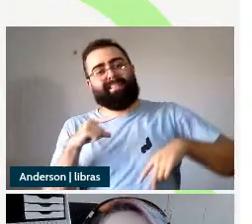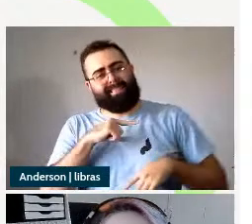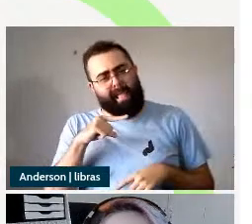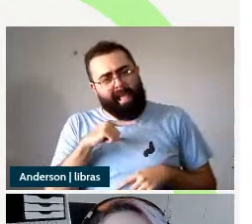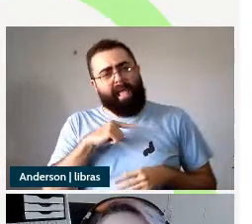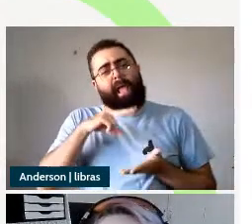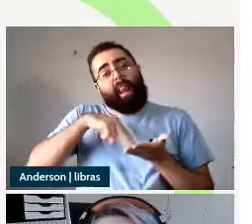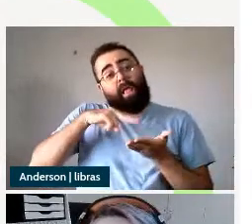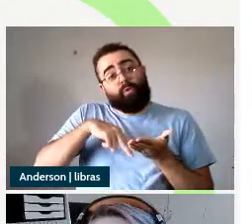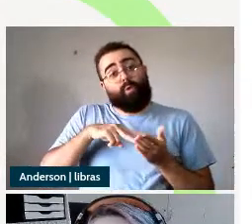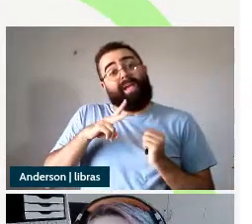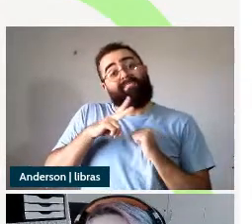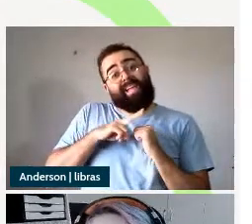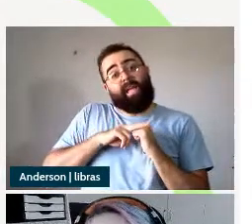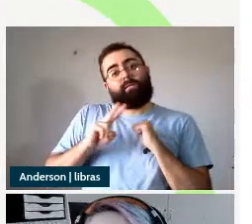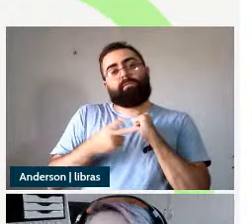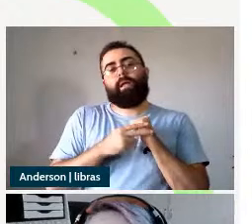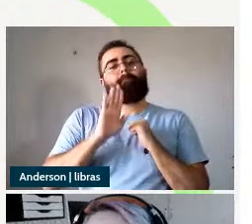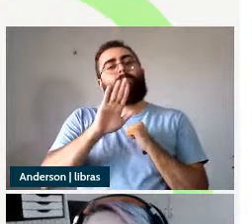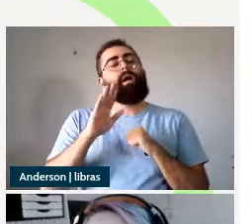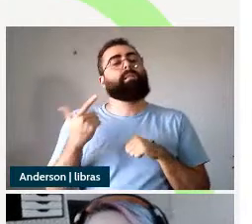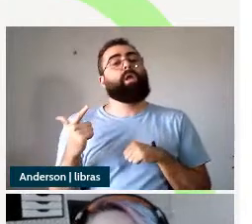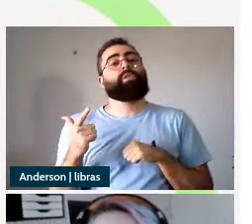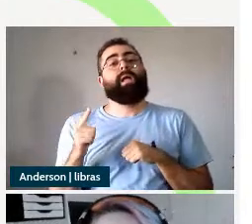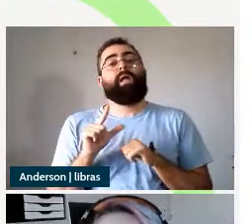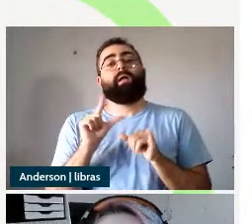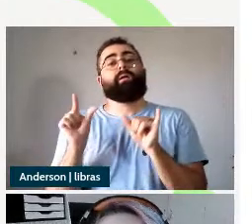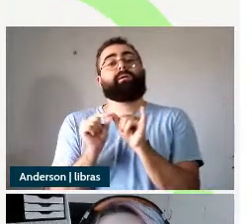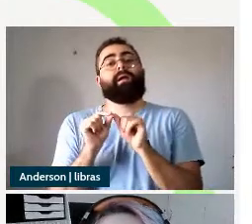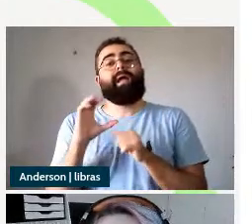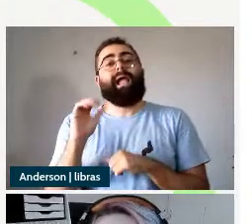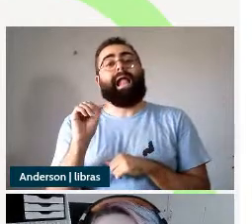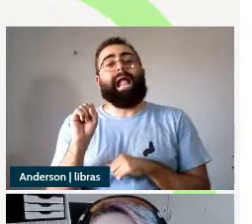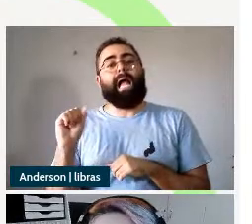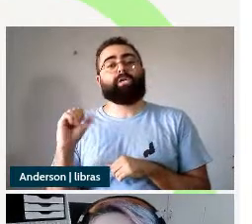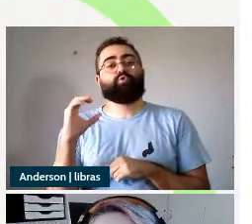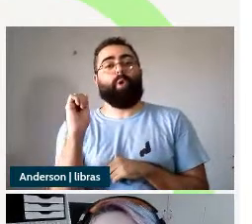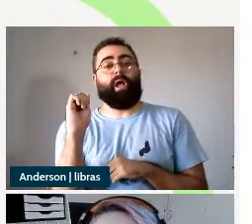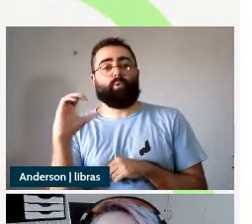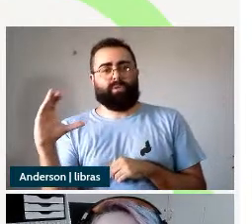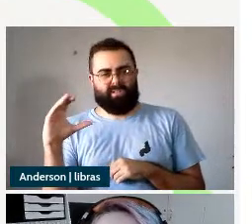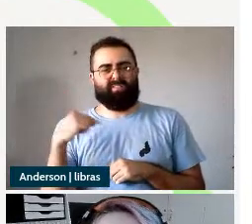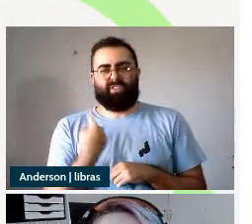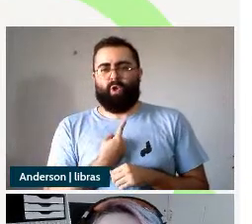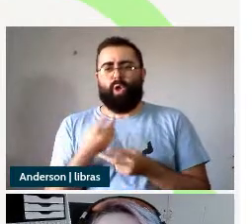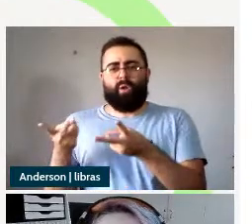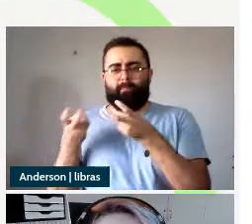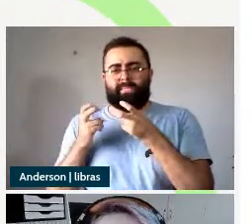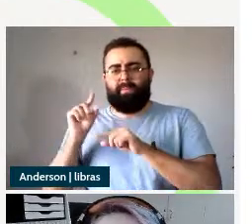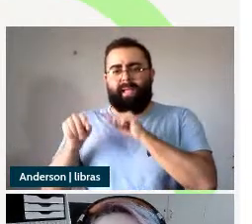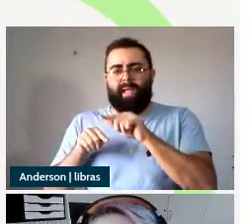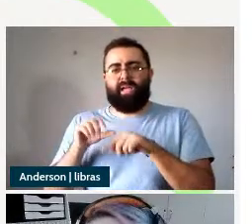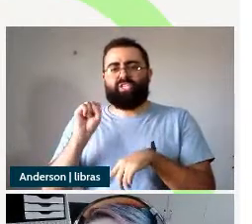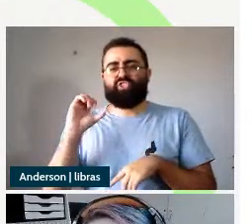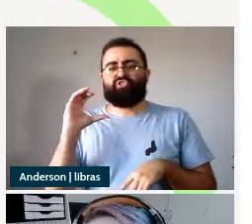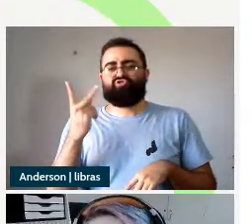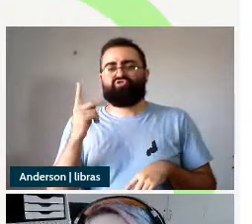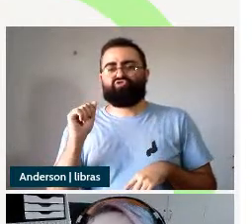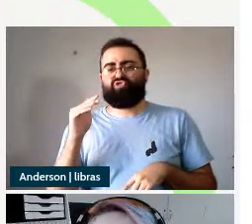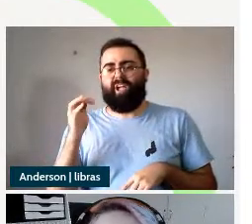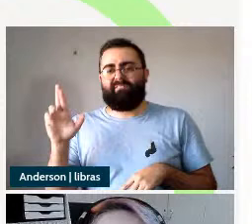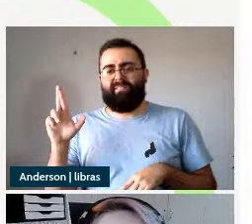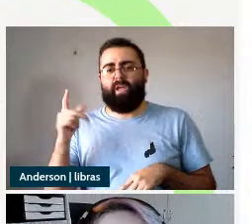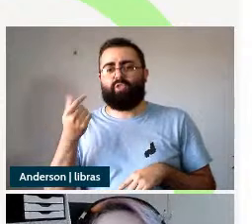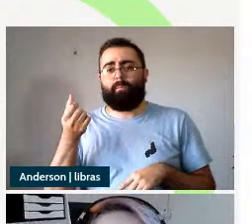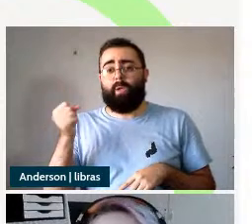uma ausência de caso acusativo a gente está usando a tipologia de Schaffer 2008 que faz com que voice tenha dois traços